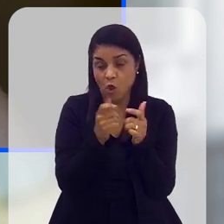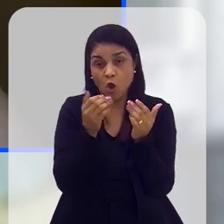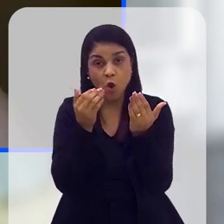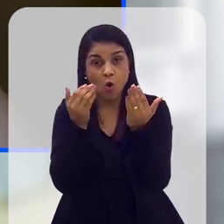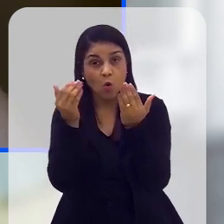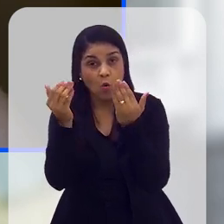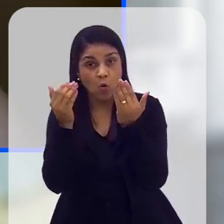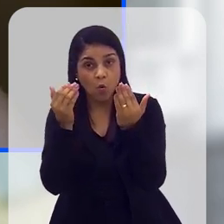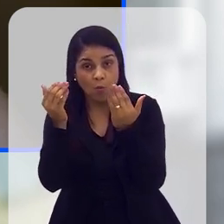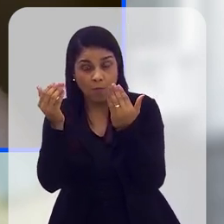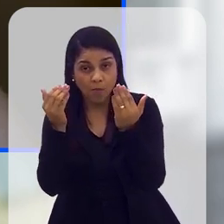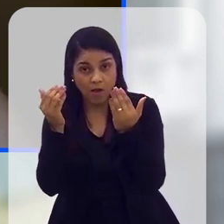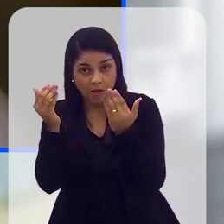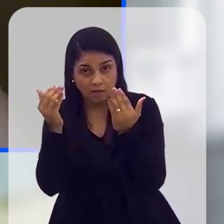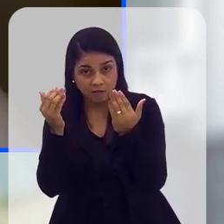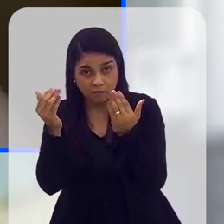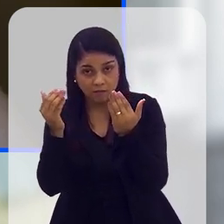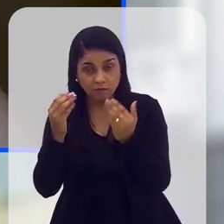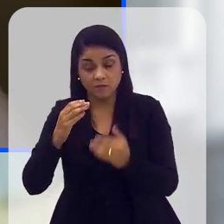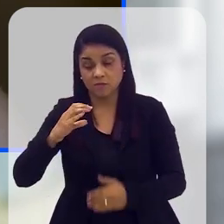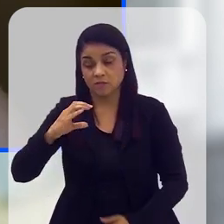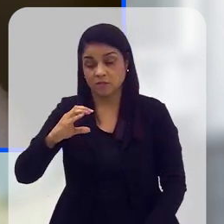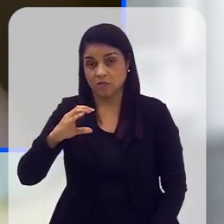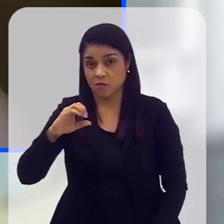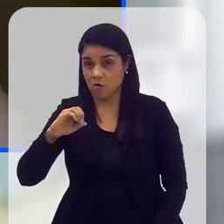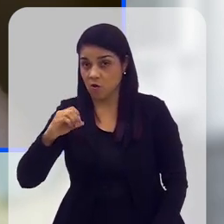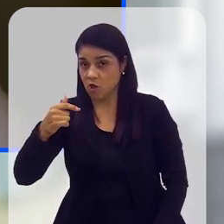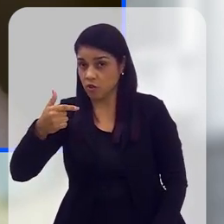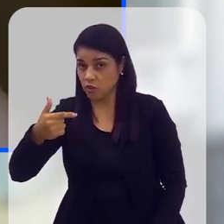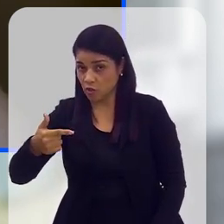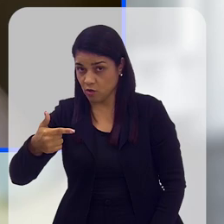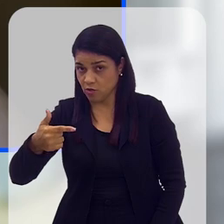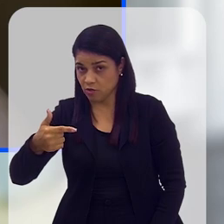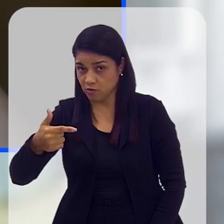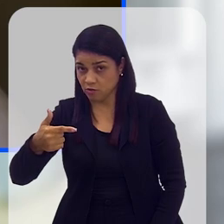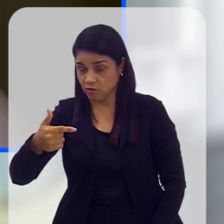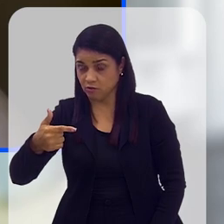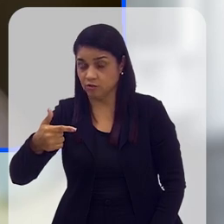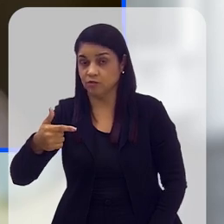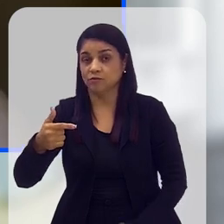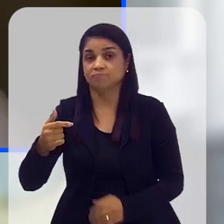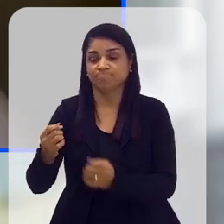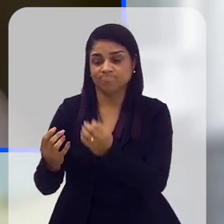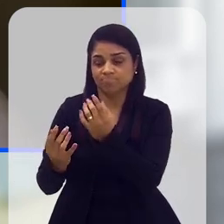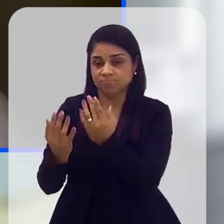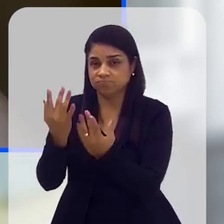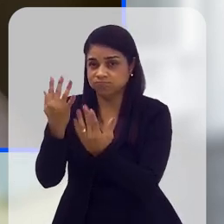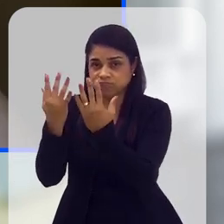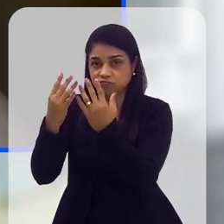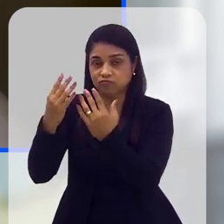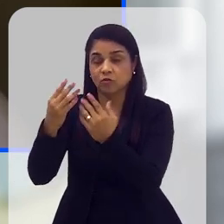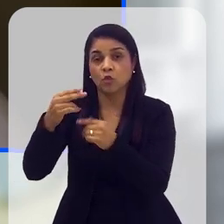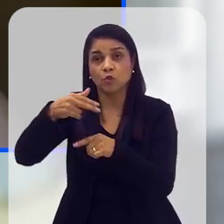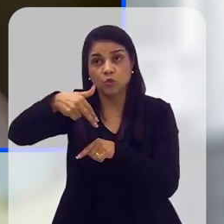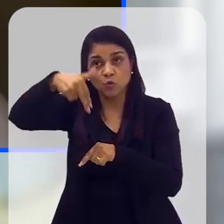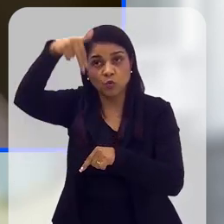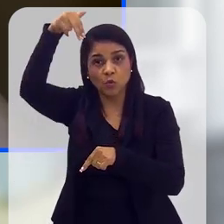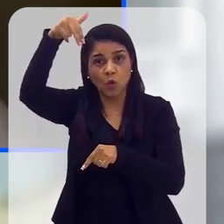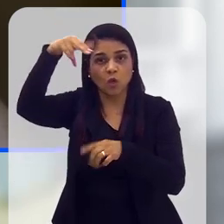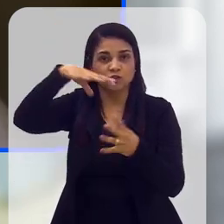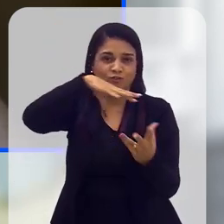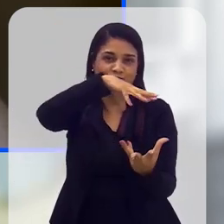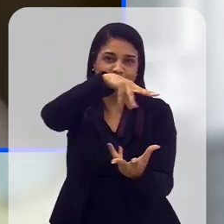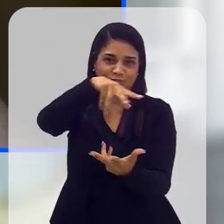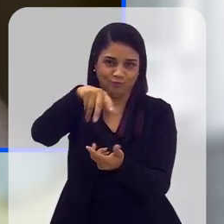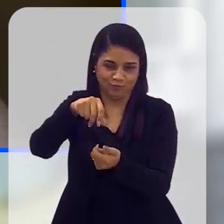pequenas, em comparação à produção de CO2, monóxido de carbono no norte do